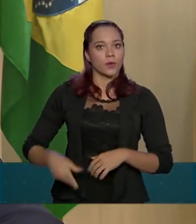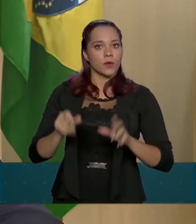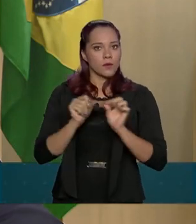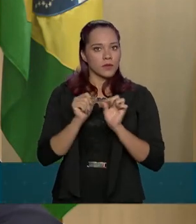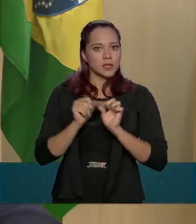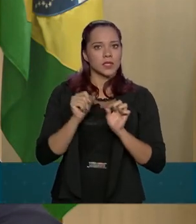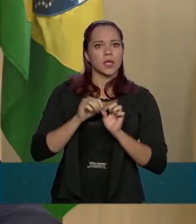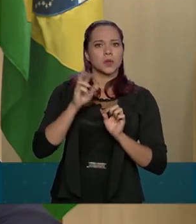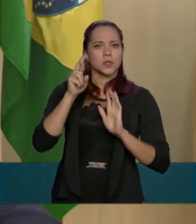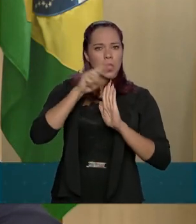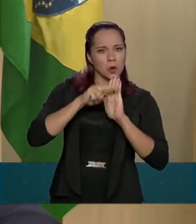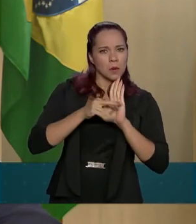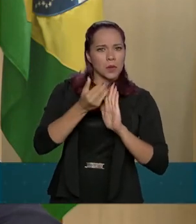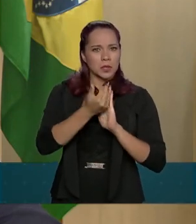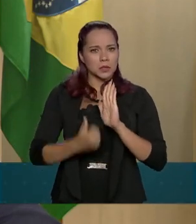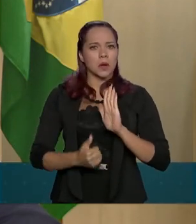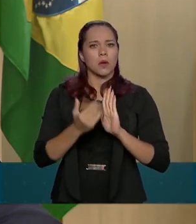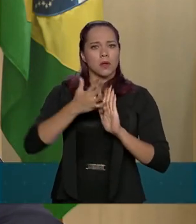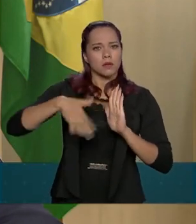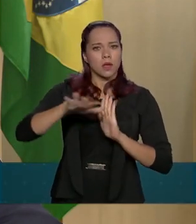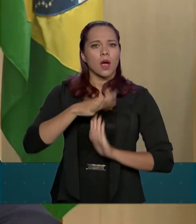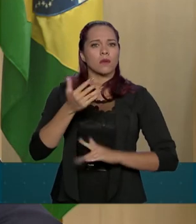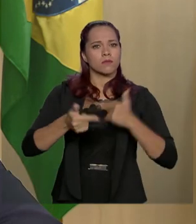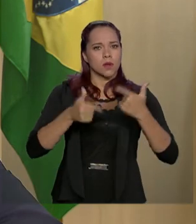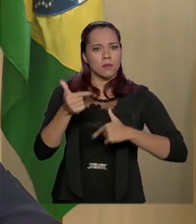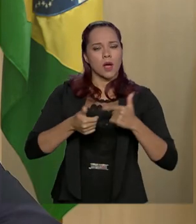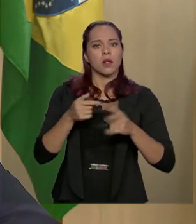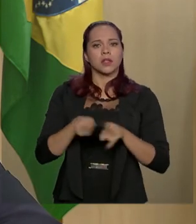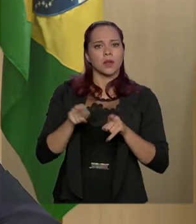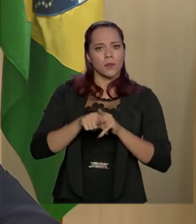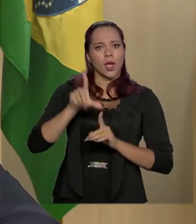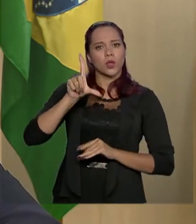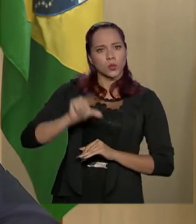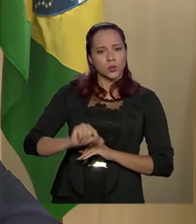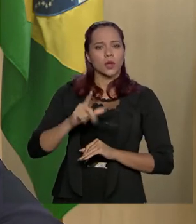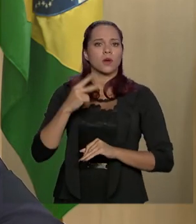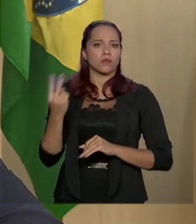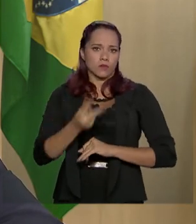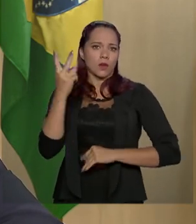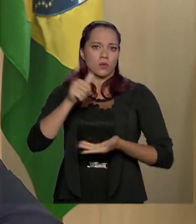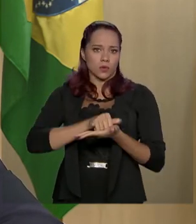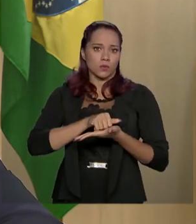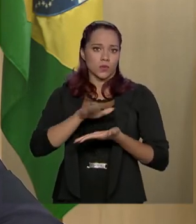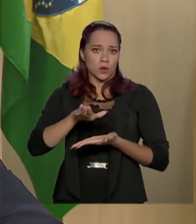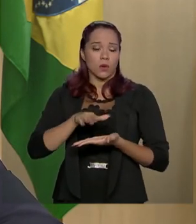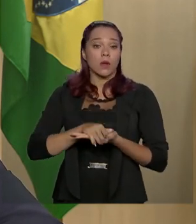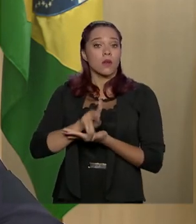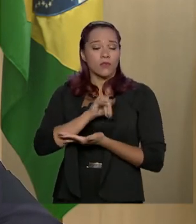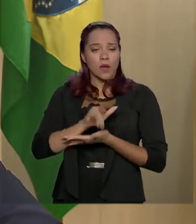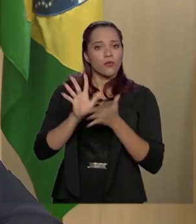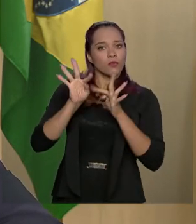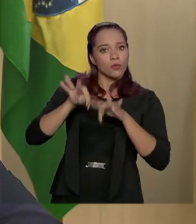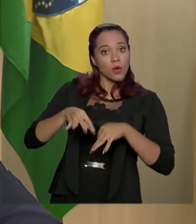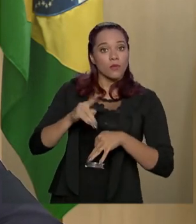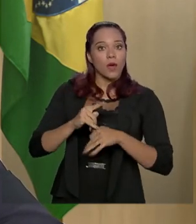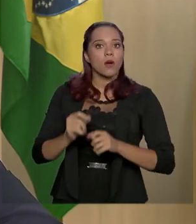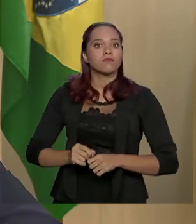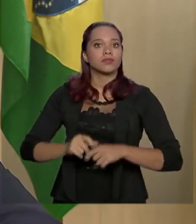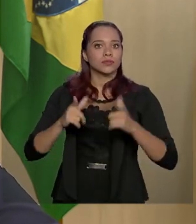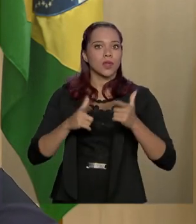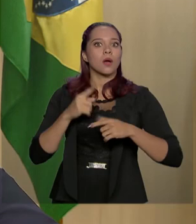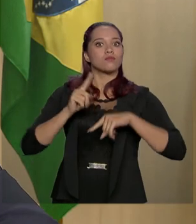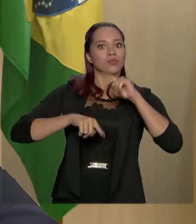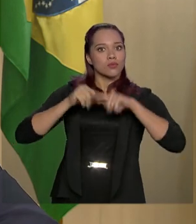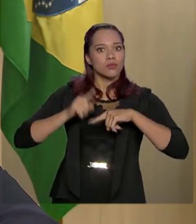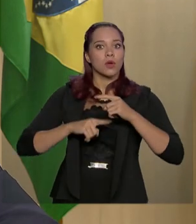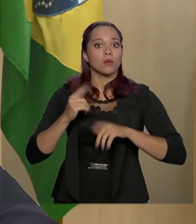desregulamentação do mercado de trabalho e de redução dos custos de demissão vão, ao final, aumentar a produtividade, aumentar